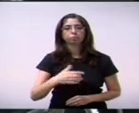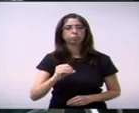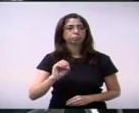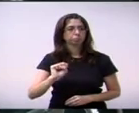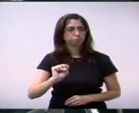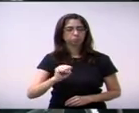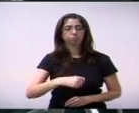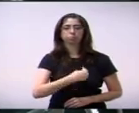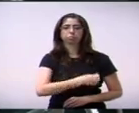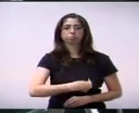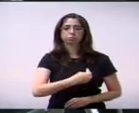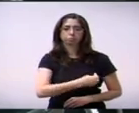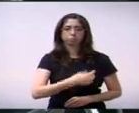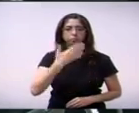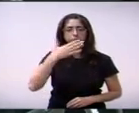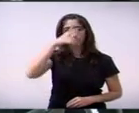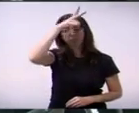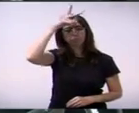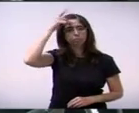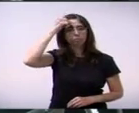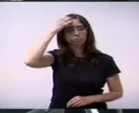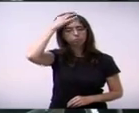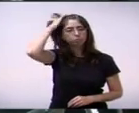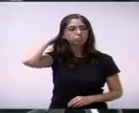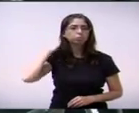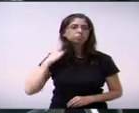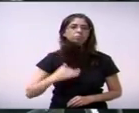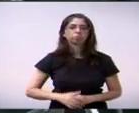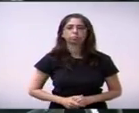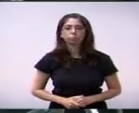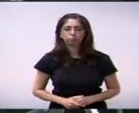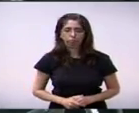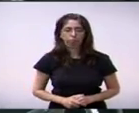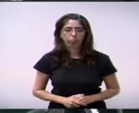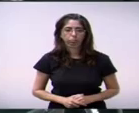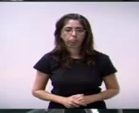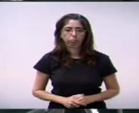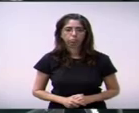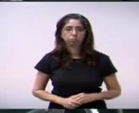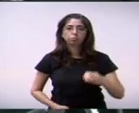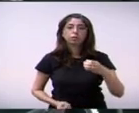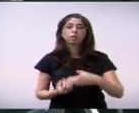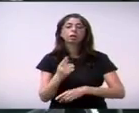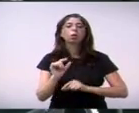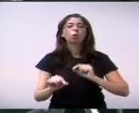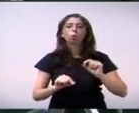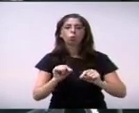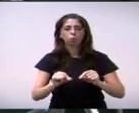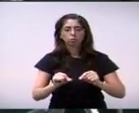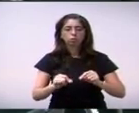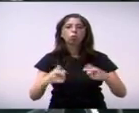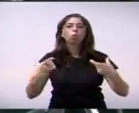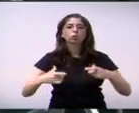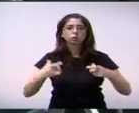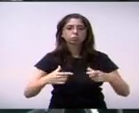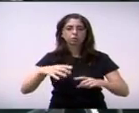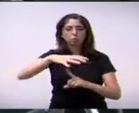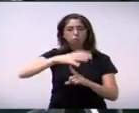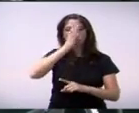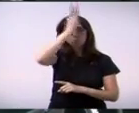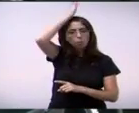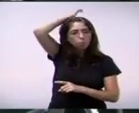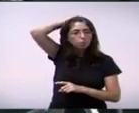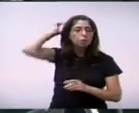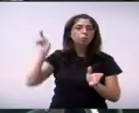Dr. João Mota solicita ao executivo a implantação de bicicletário na Praça do